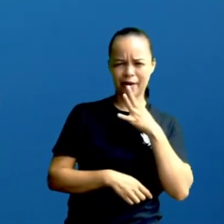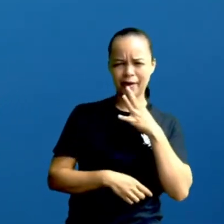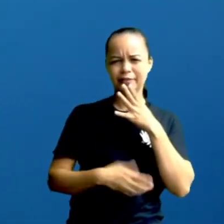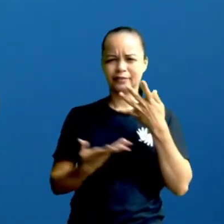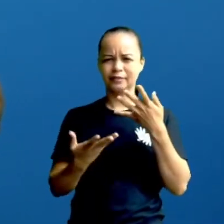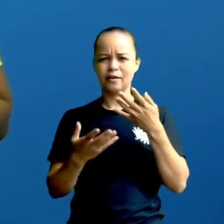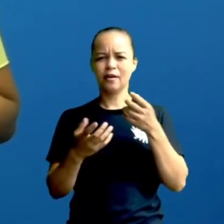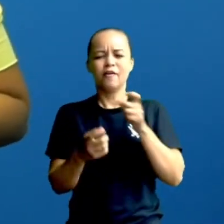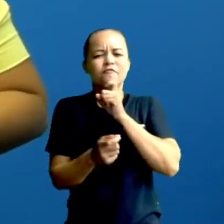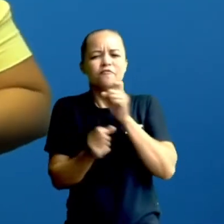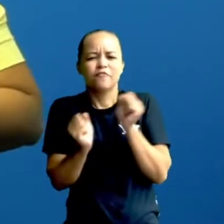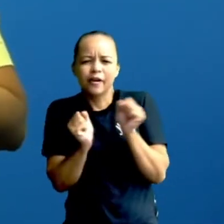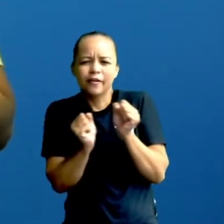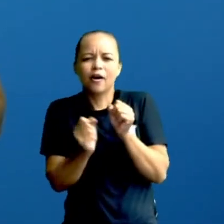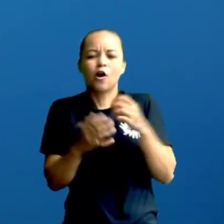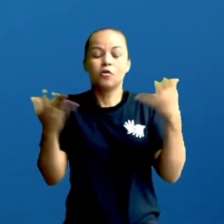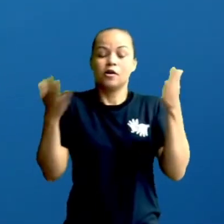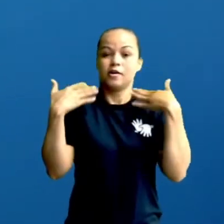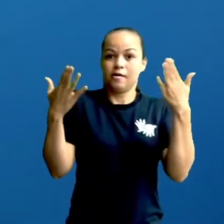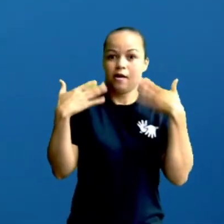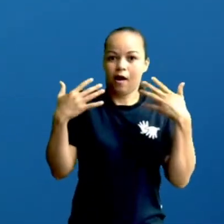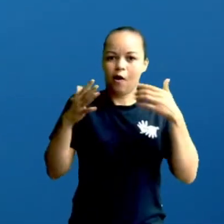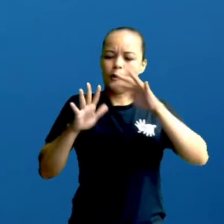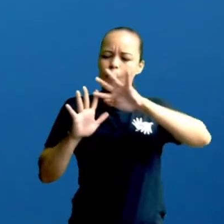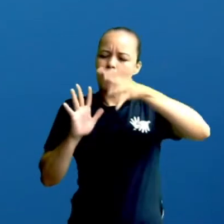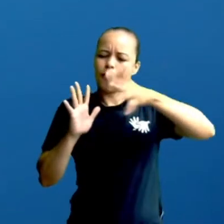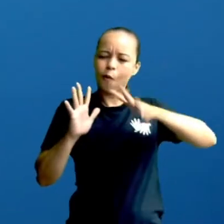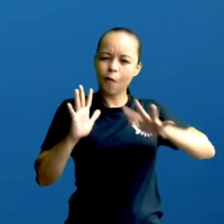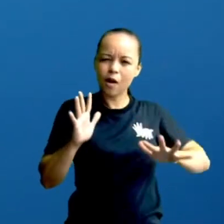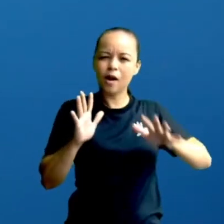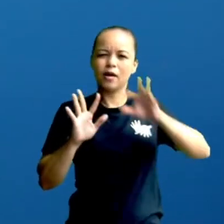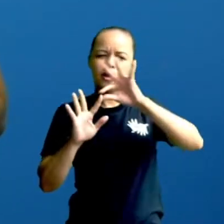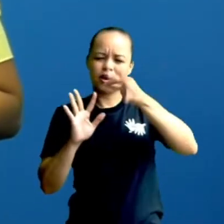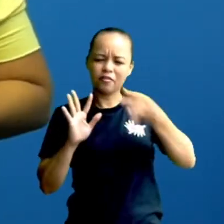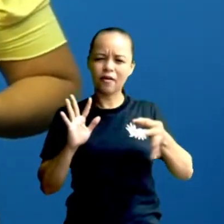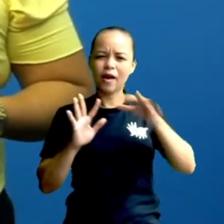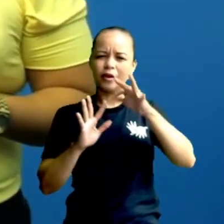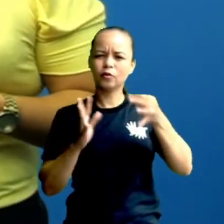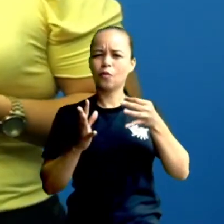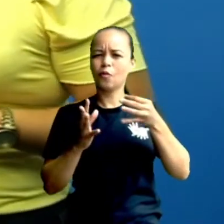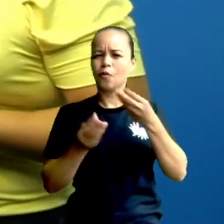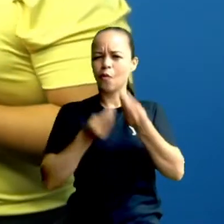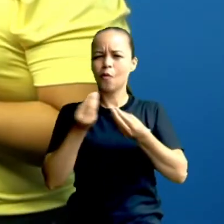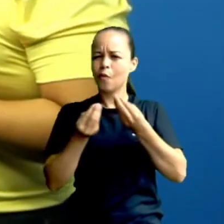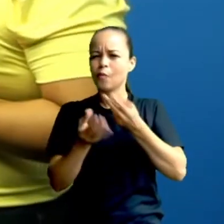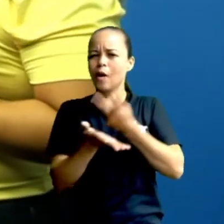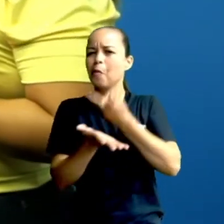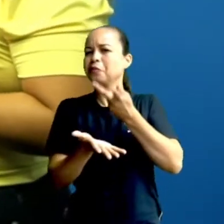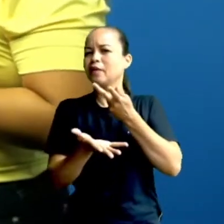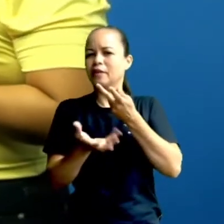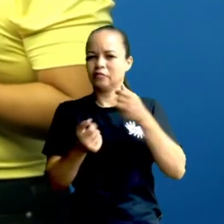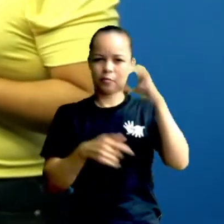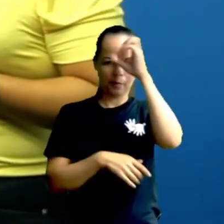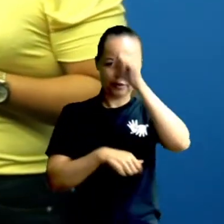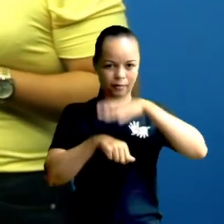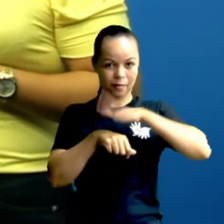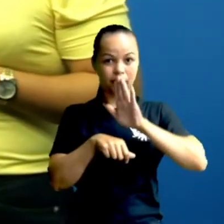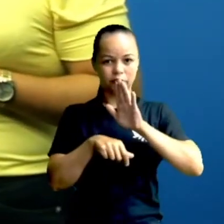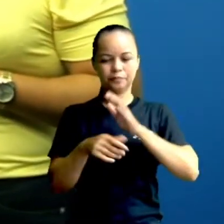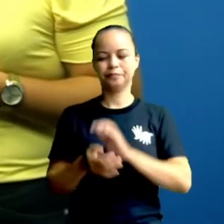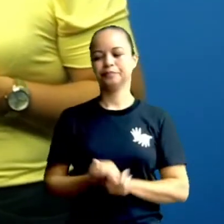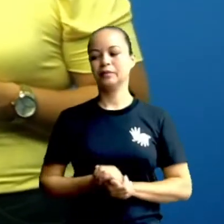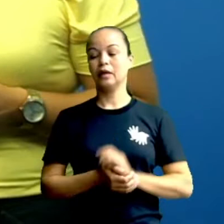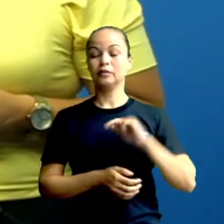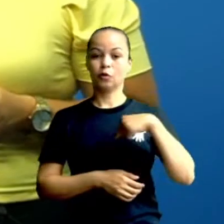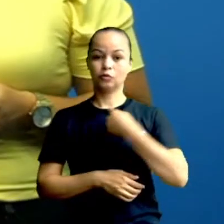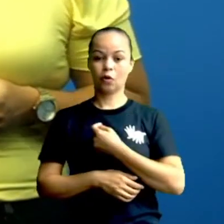Como é que funciona? Por que isso ocorre? Vamos aprender um pouco mais sobre isso? Então, a gente aprendeu na aula